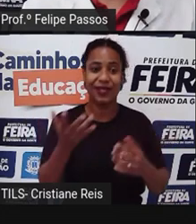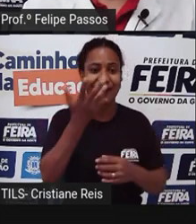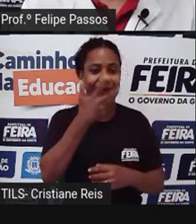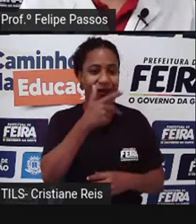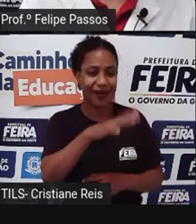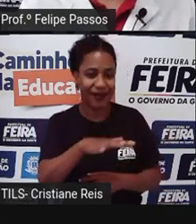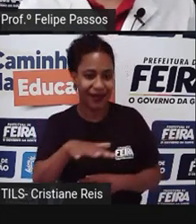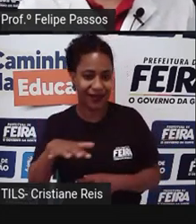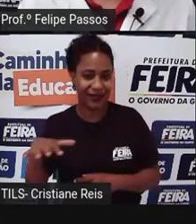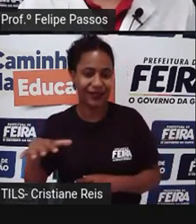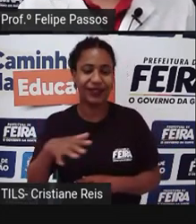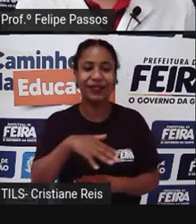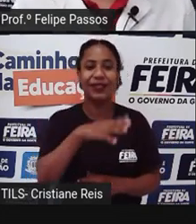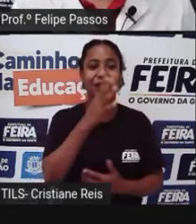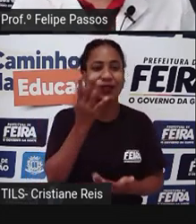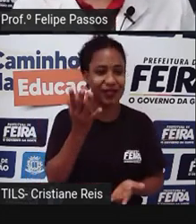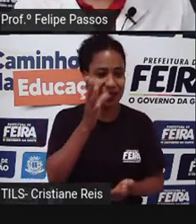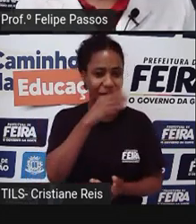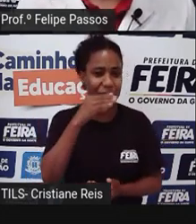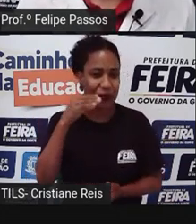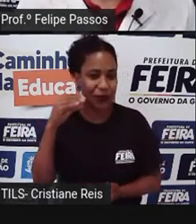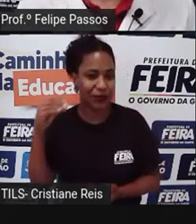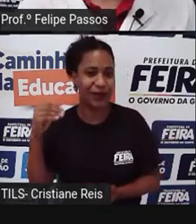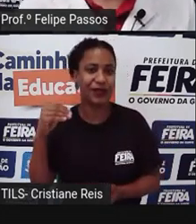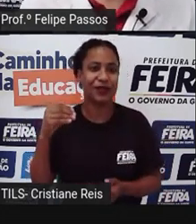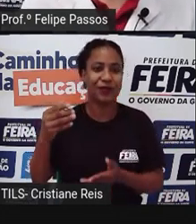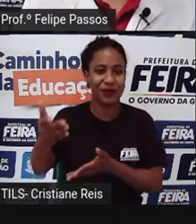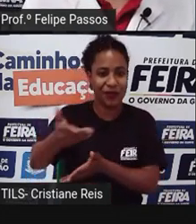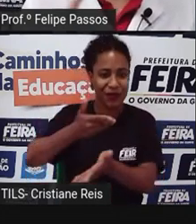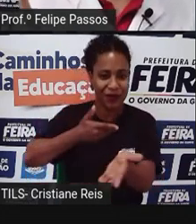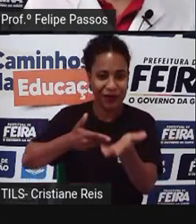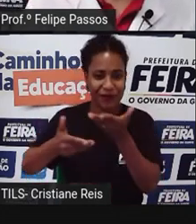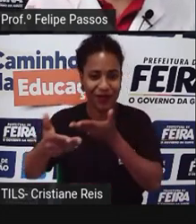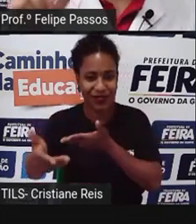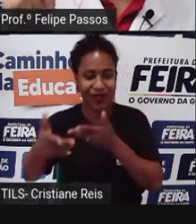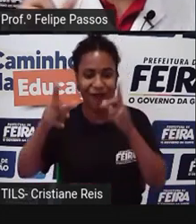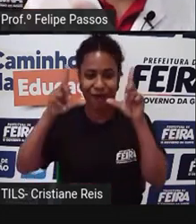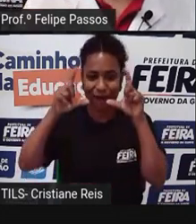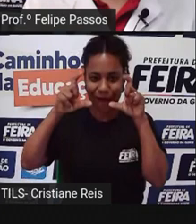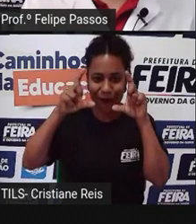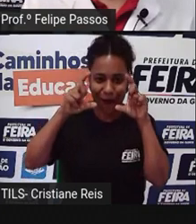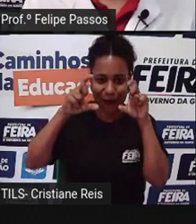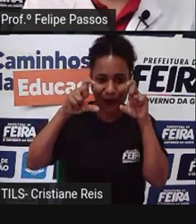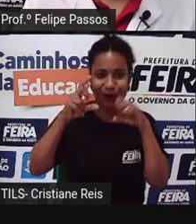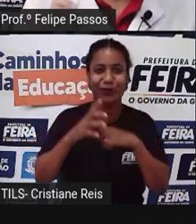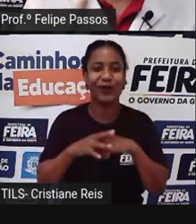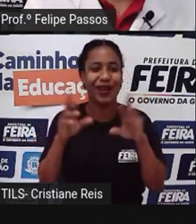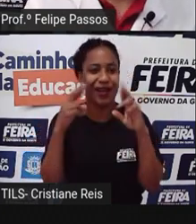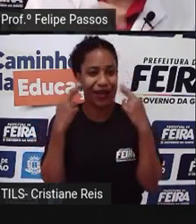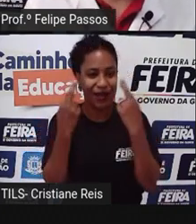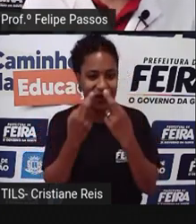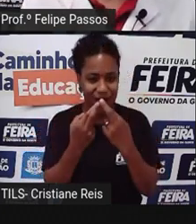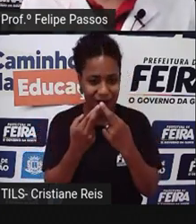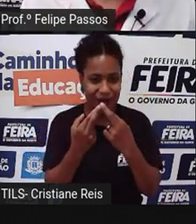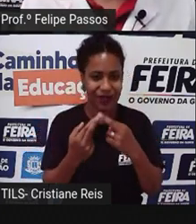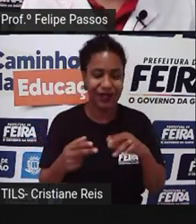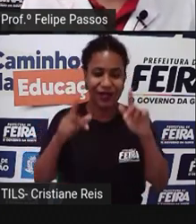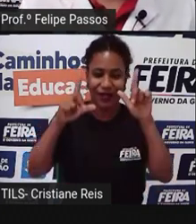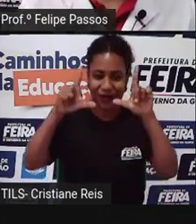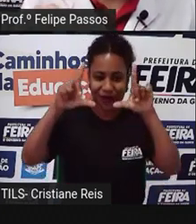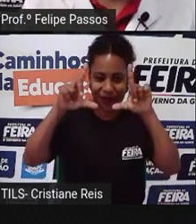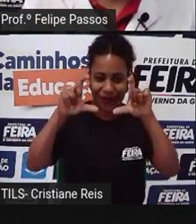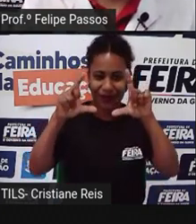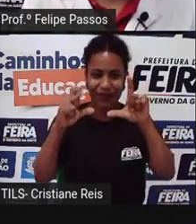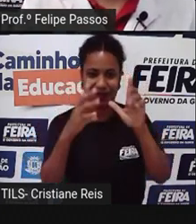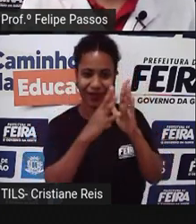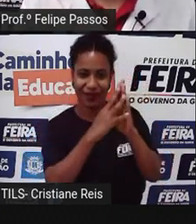de compartilhamento de fotos do coleguinha. Durante a reunião tirava um print da tela e mandava para os coleguinhas